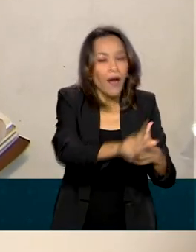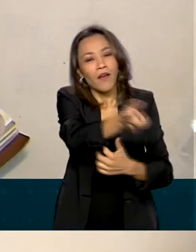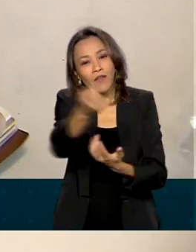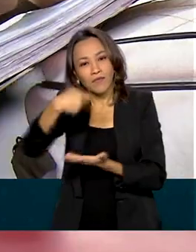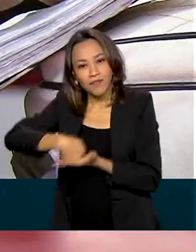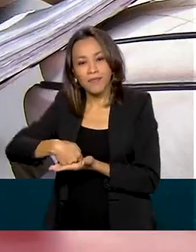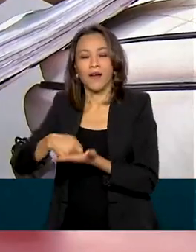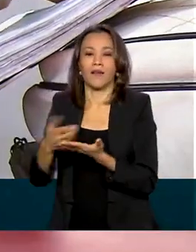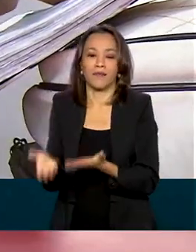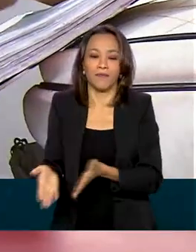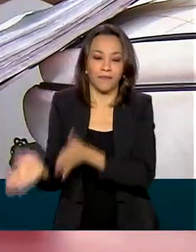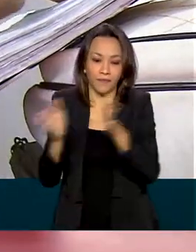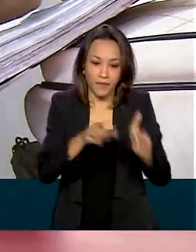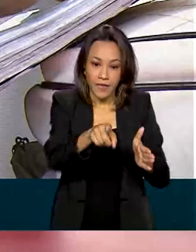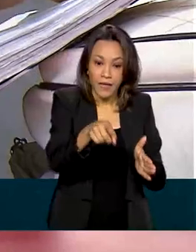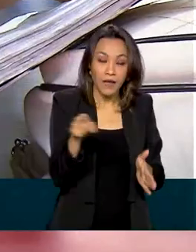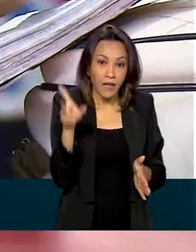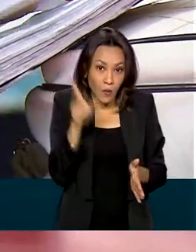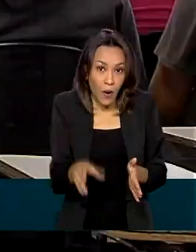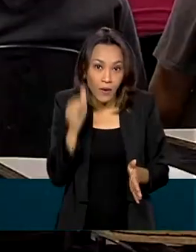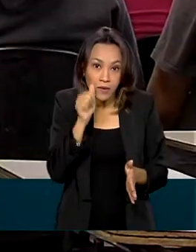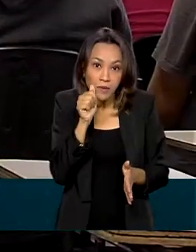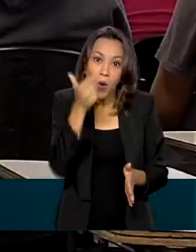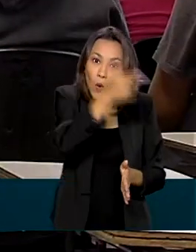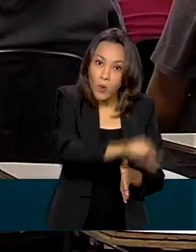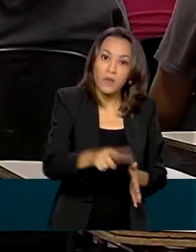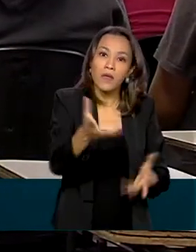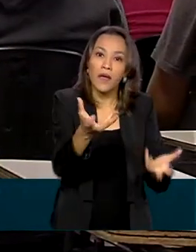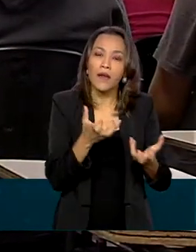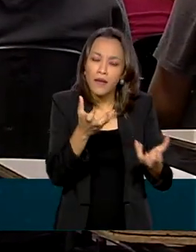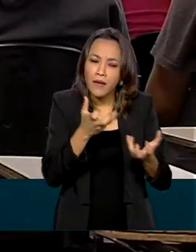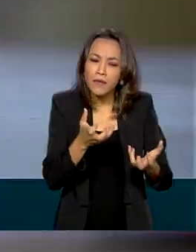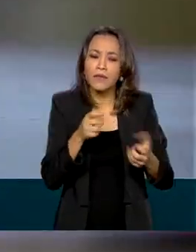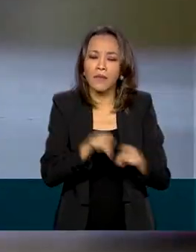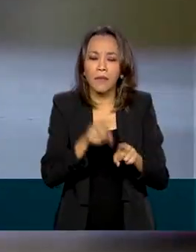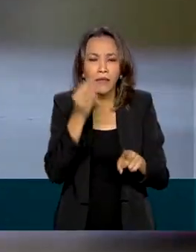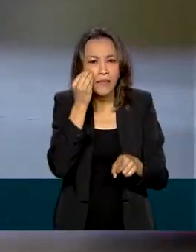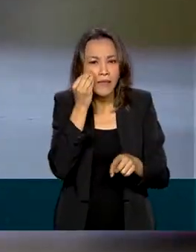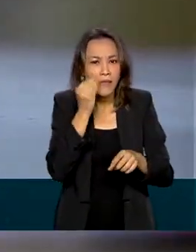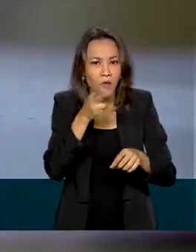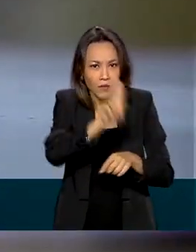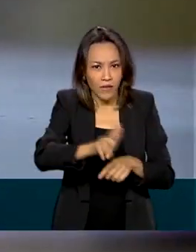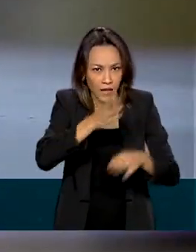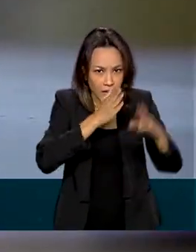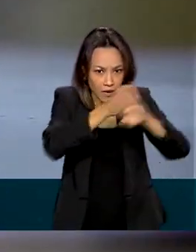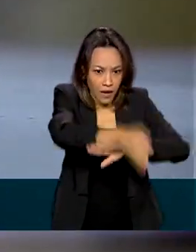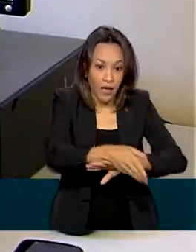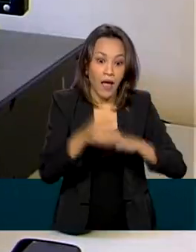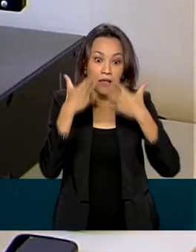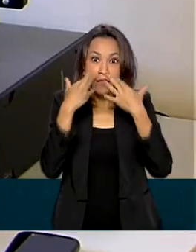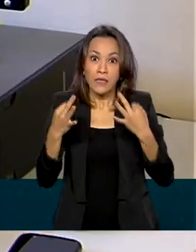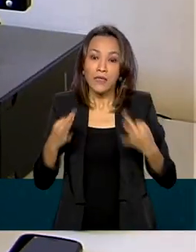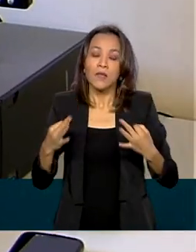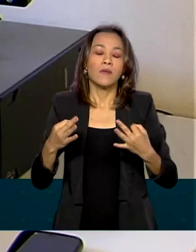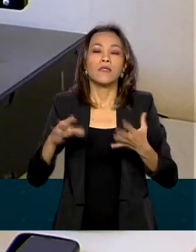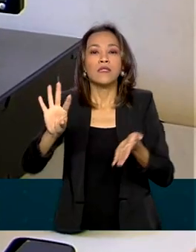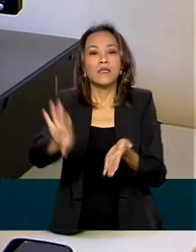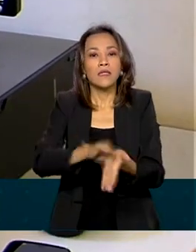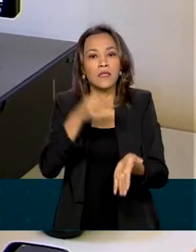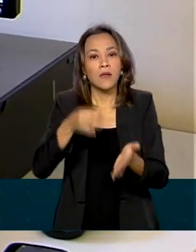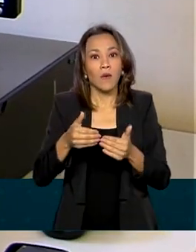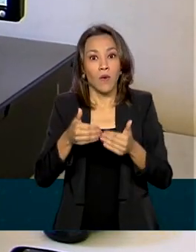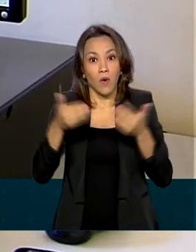Evelyn, vai tentar o financiamento estudantil para fazer uma faculdade? Atenção! As inscrições para o FIES começam nesta